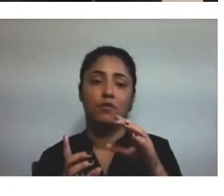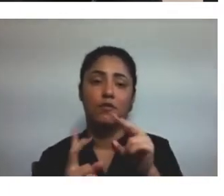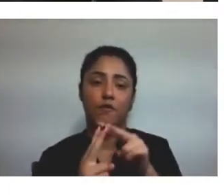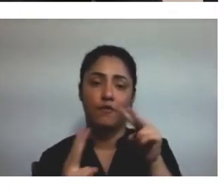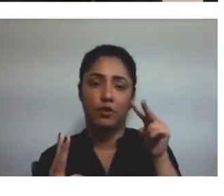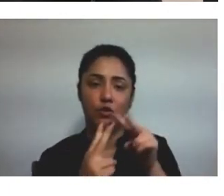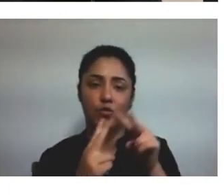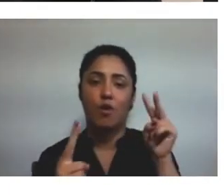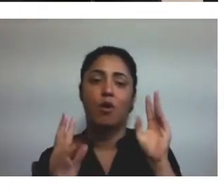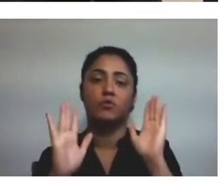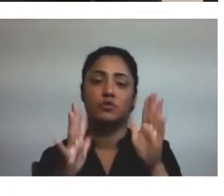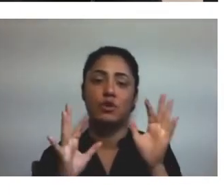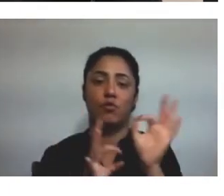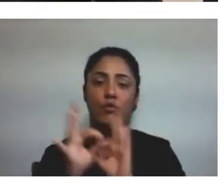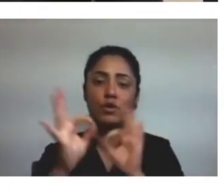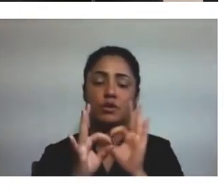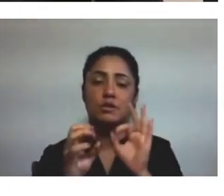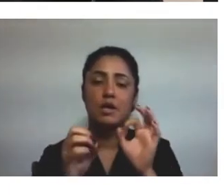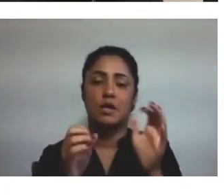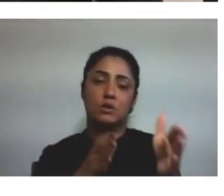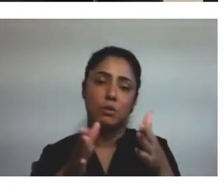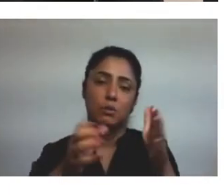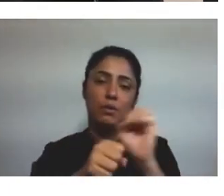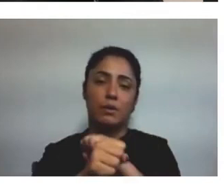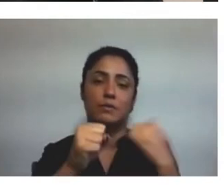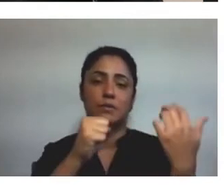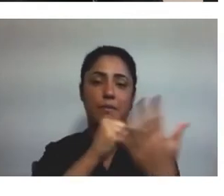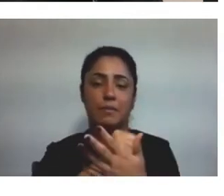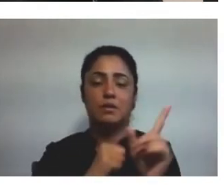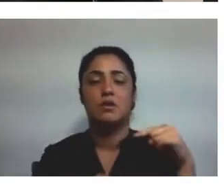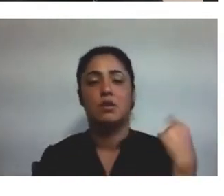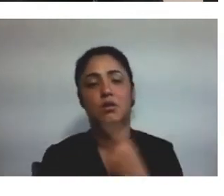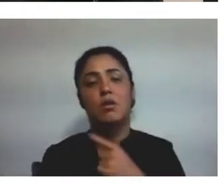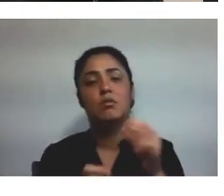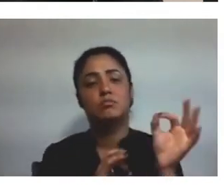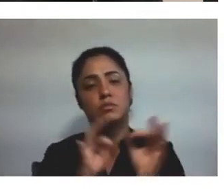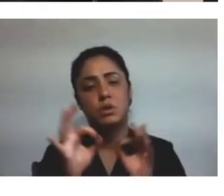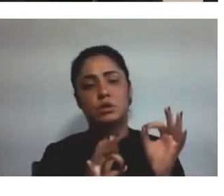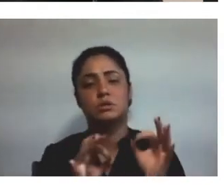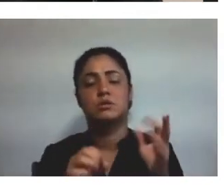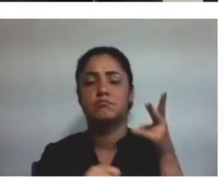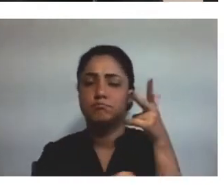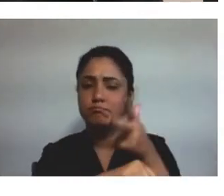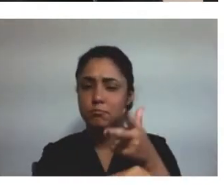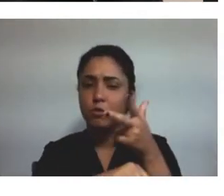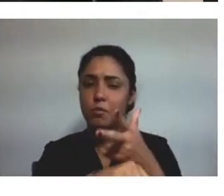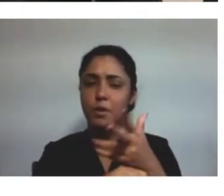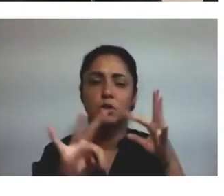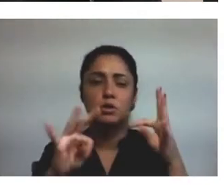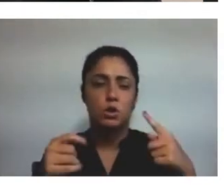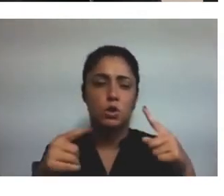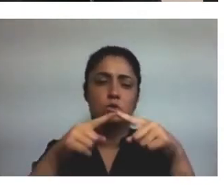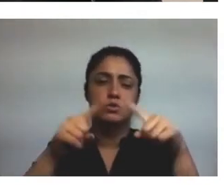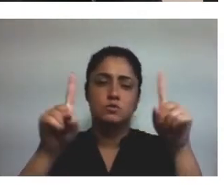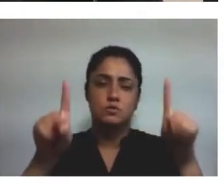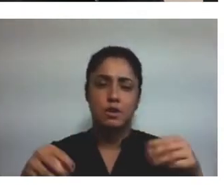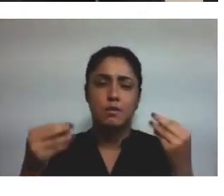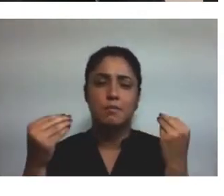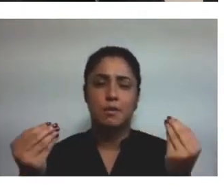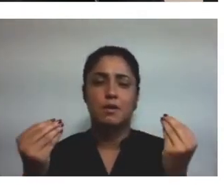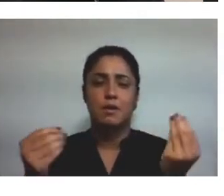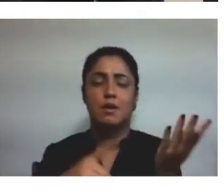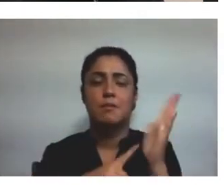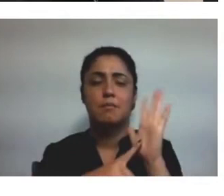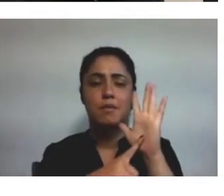a pandemia, né? A gente fez uma filmagem de todos os setores, né? Da biblioteca, para apresentar a nossa biblioteca